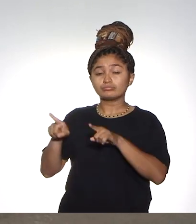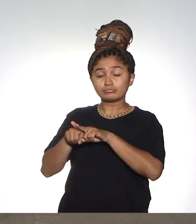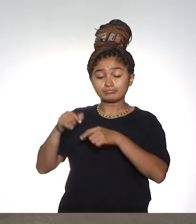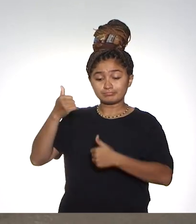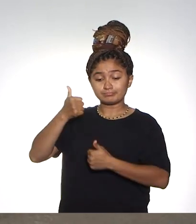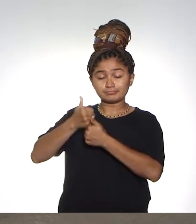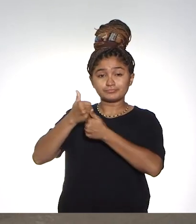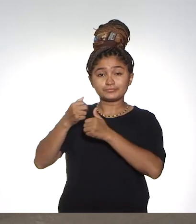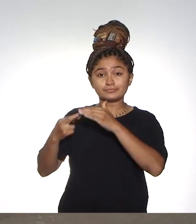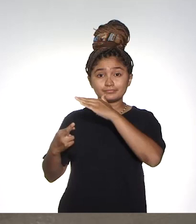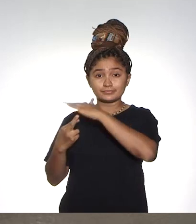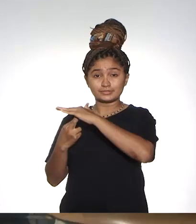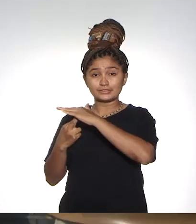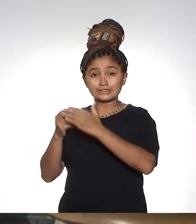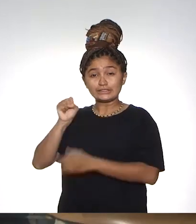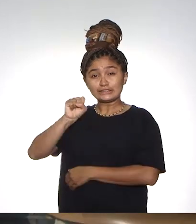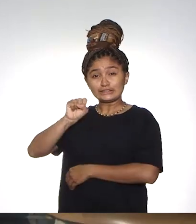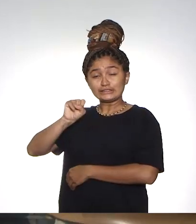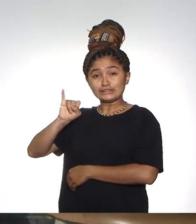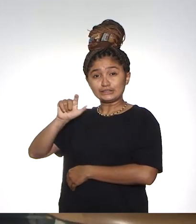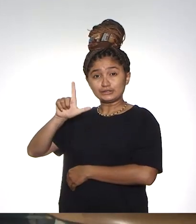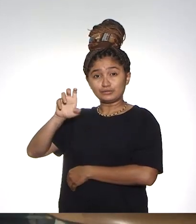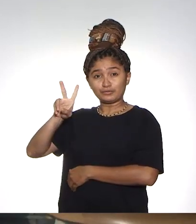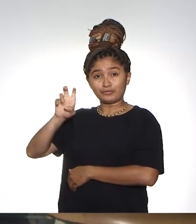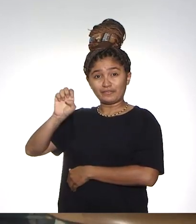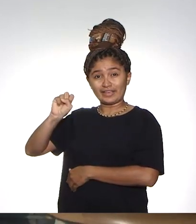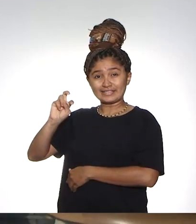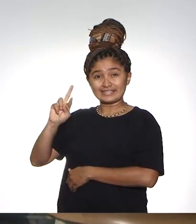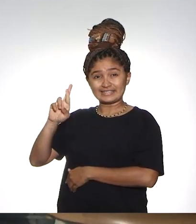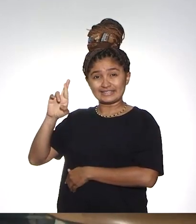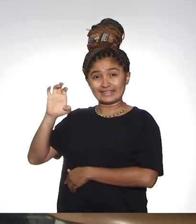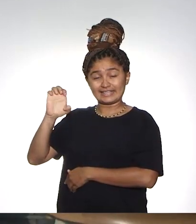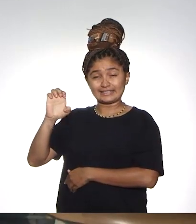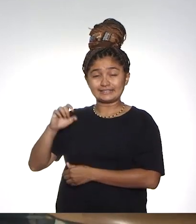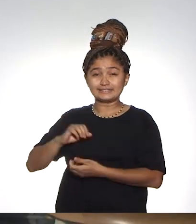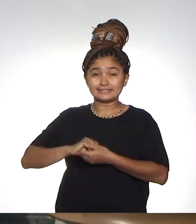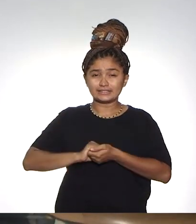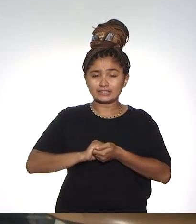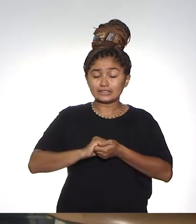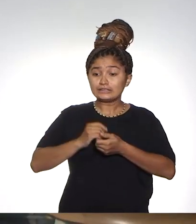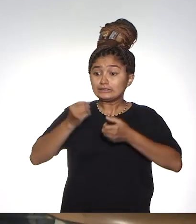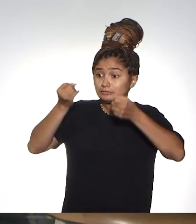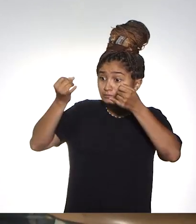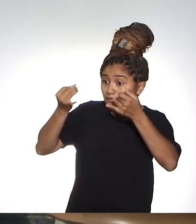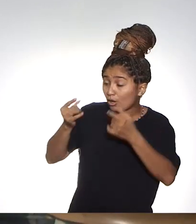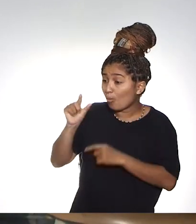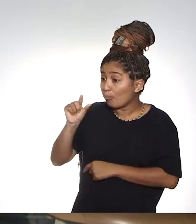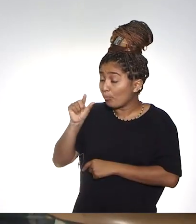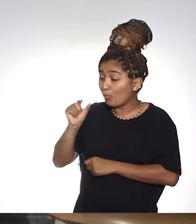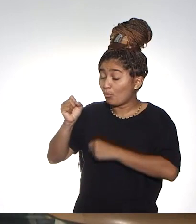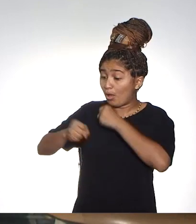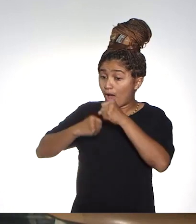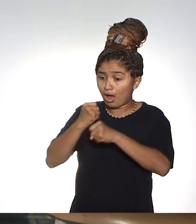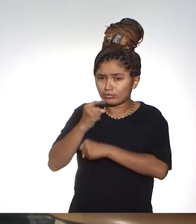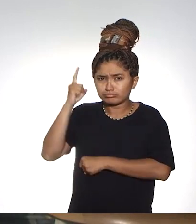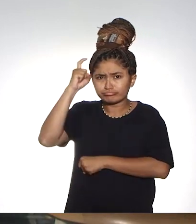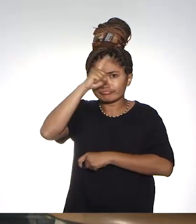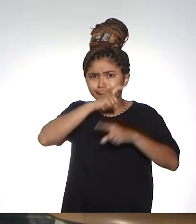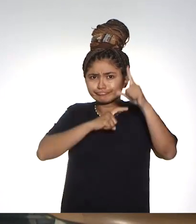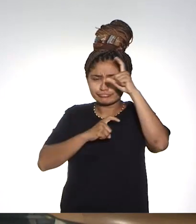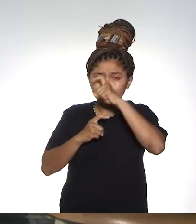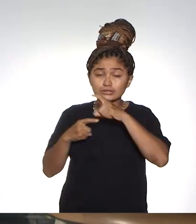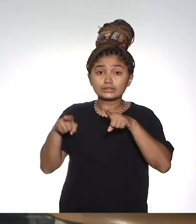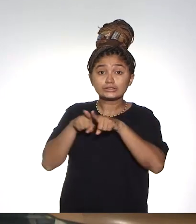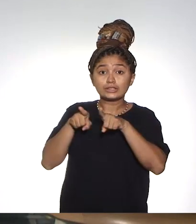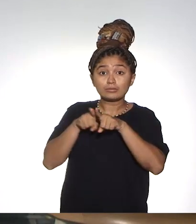-reitor da instituição, professor Silvestre Lopes da Nóbrega, para falarmos um pouco sobre este ano tão desafiador para todos nós e